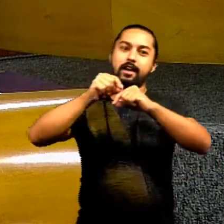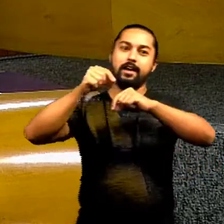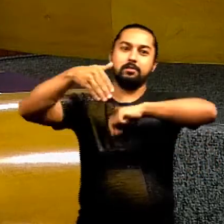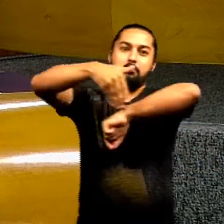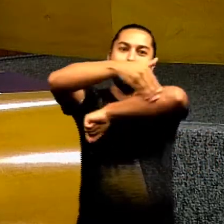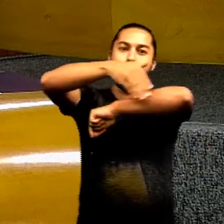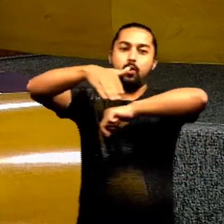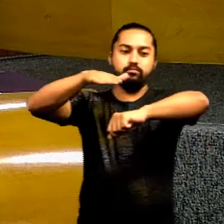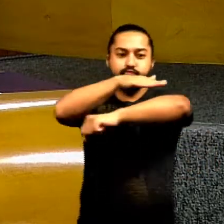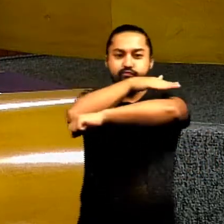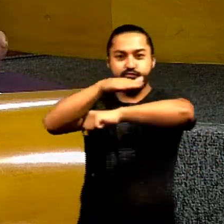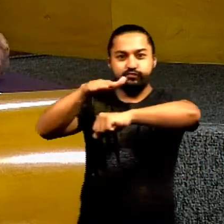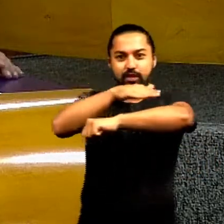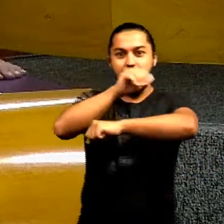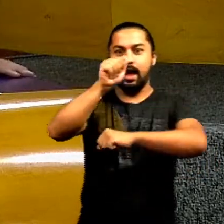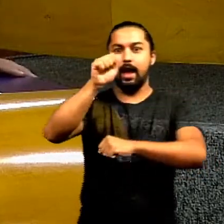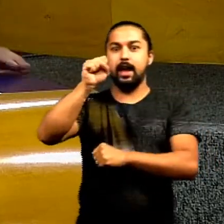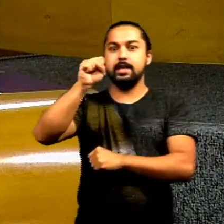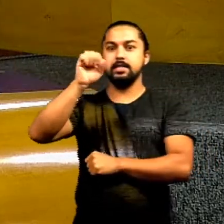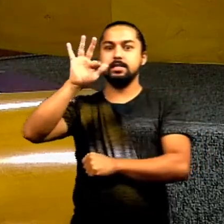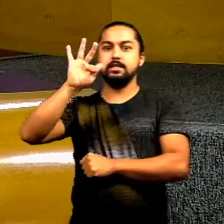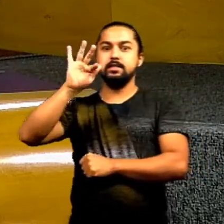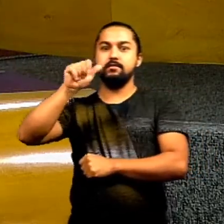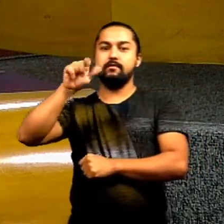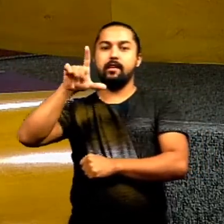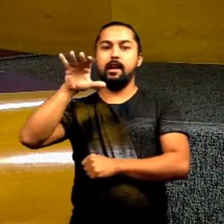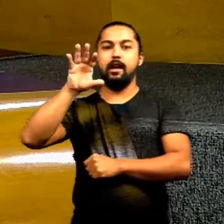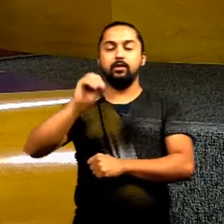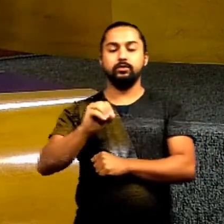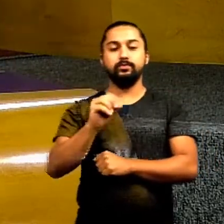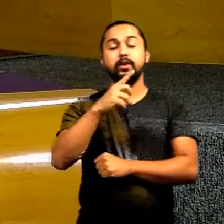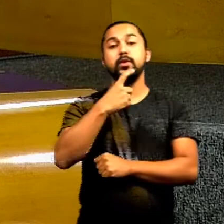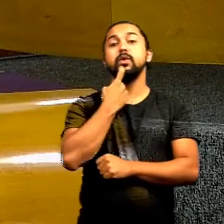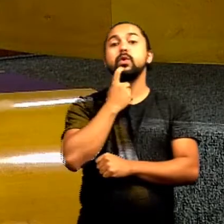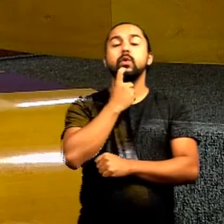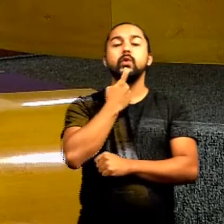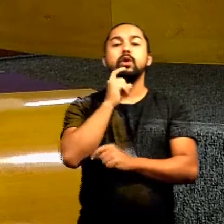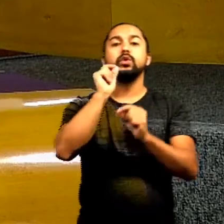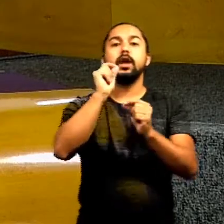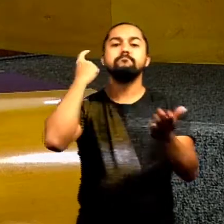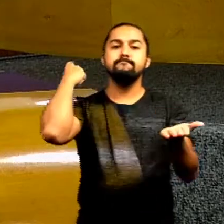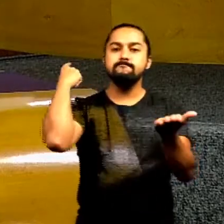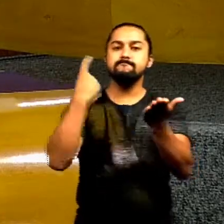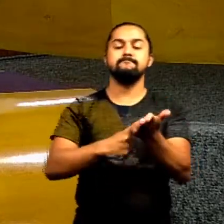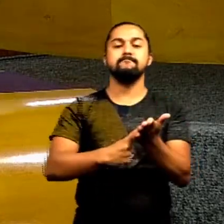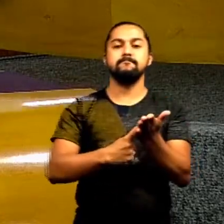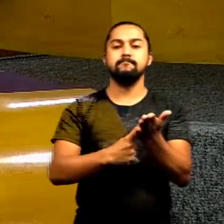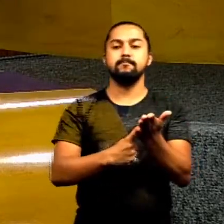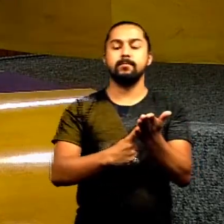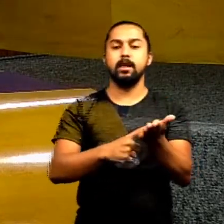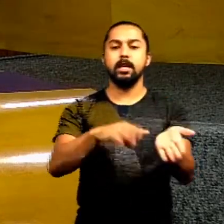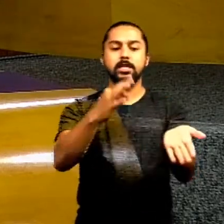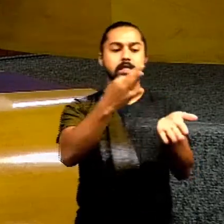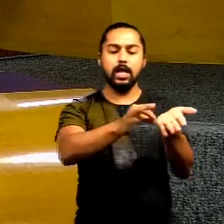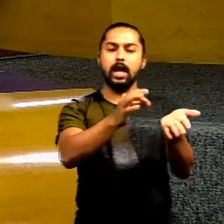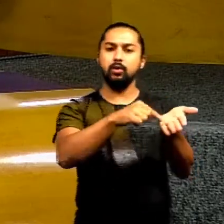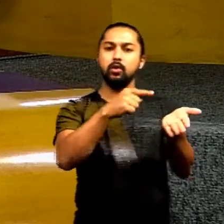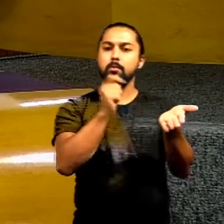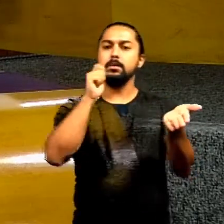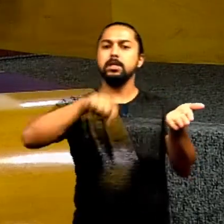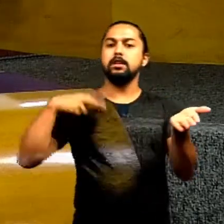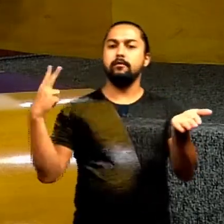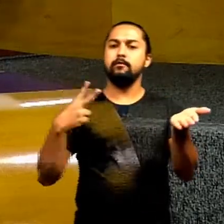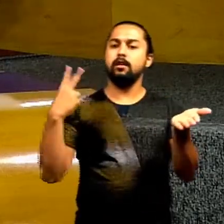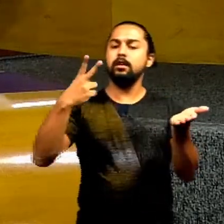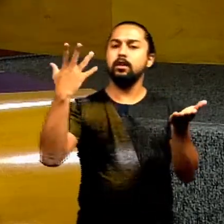E aí, eu estive no gabinete, o Íris determinou, Paulo, minha assinatura tem que ter valor,